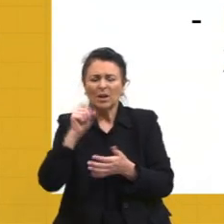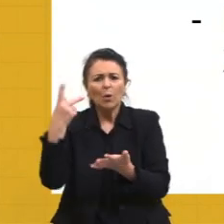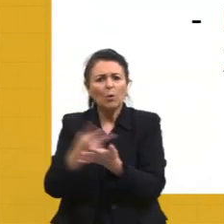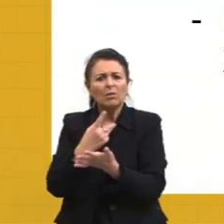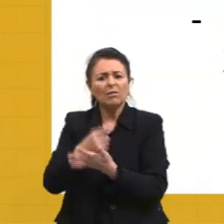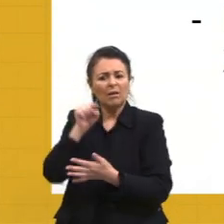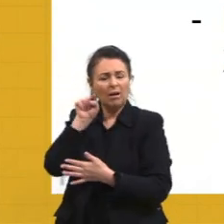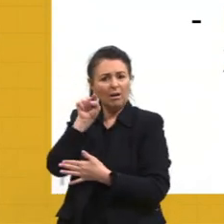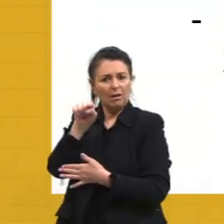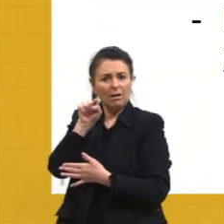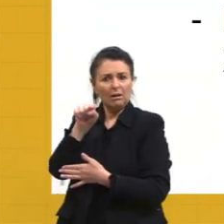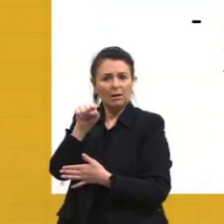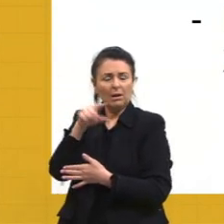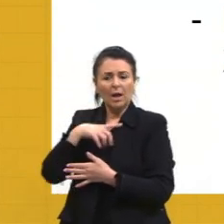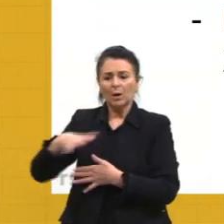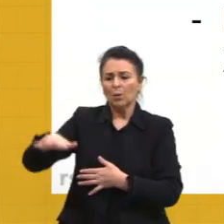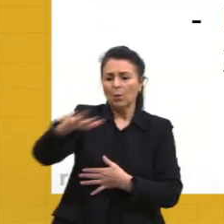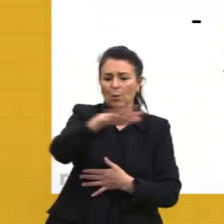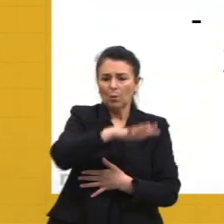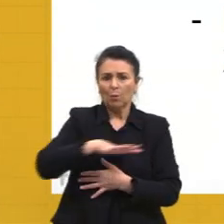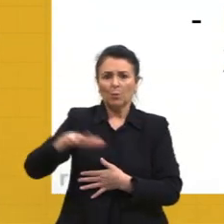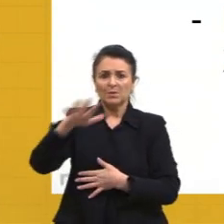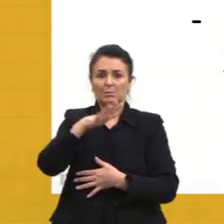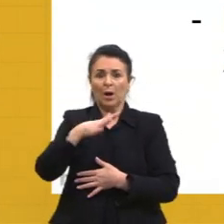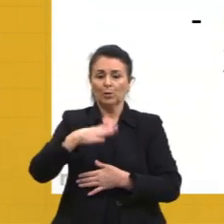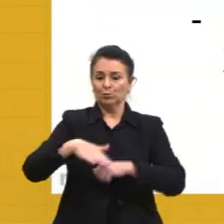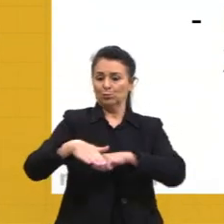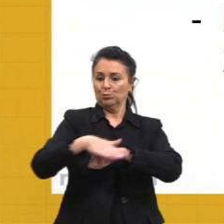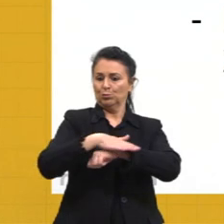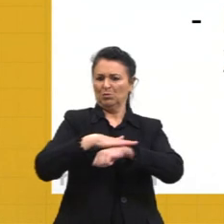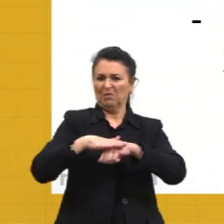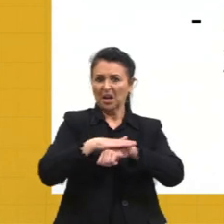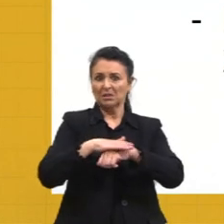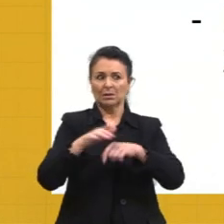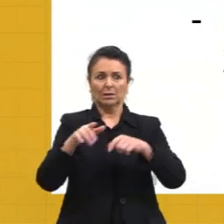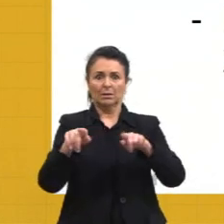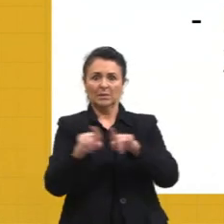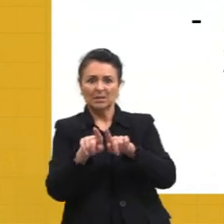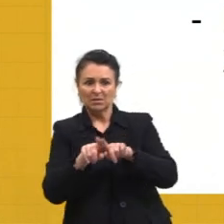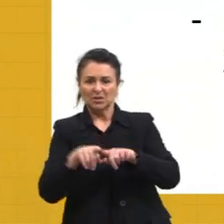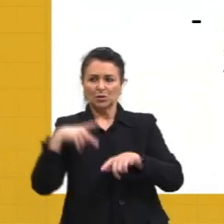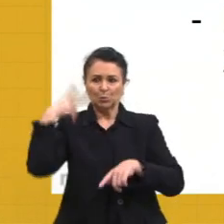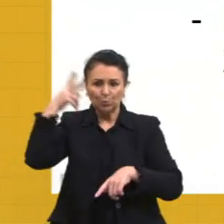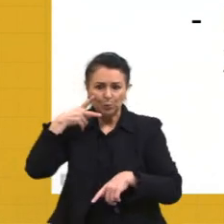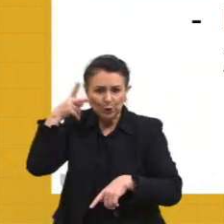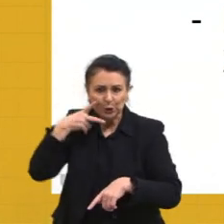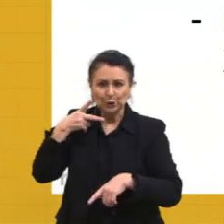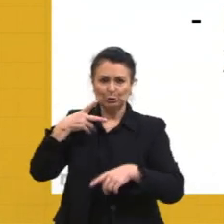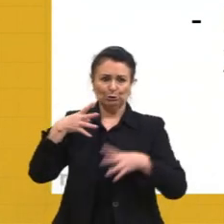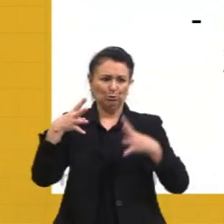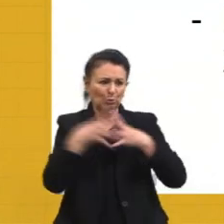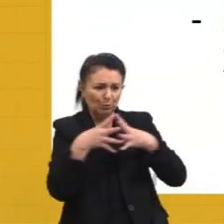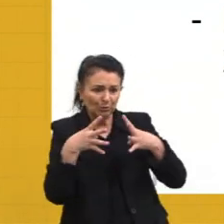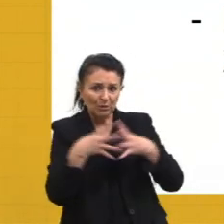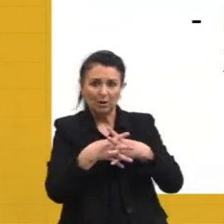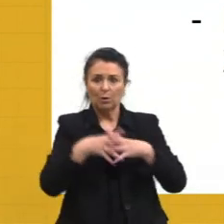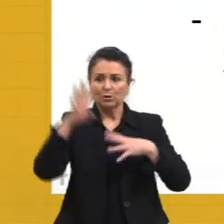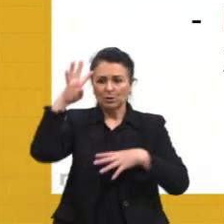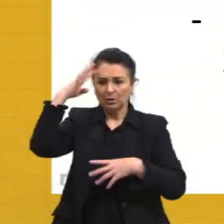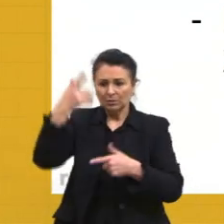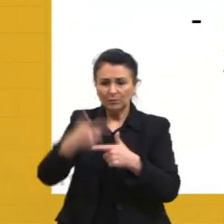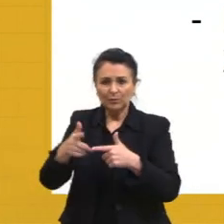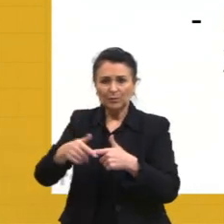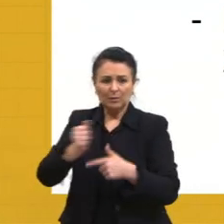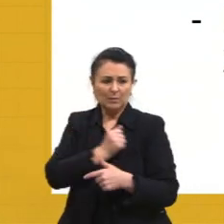Essa corte era um espaço de diplomacia, de intriga, de política, de resolver questões militares. Então, era um